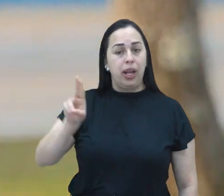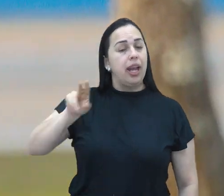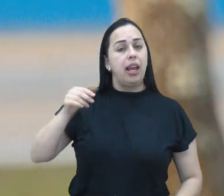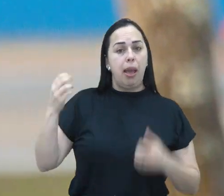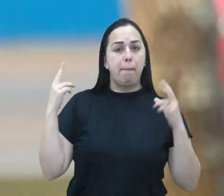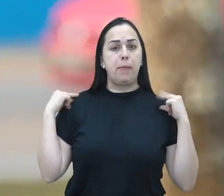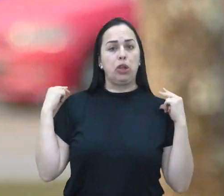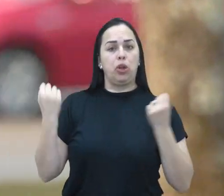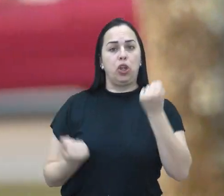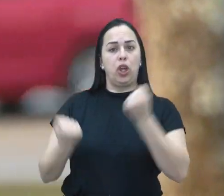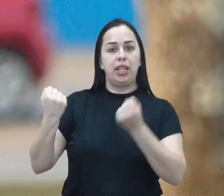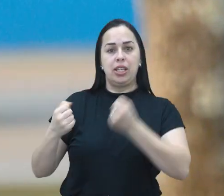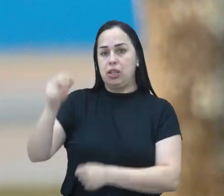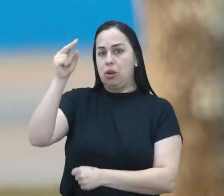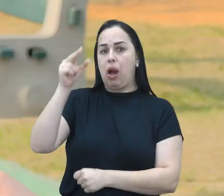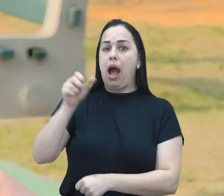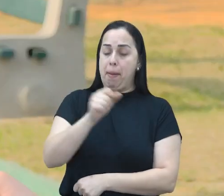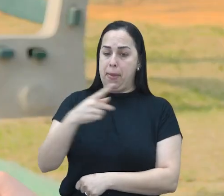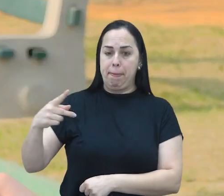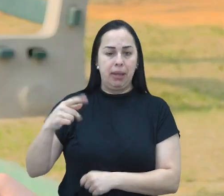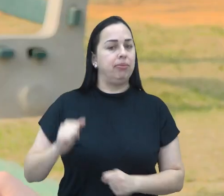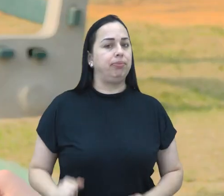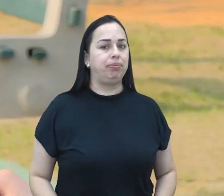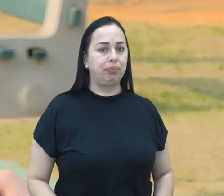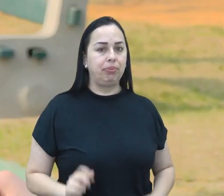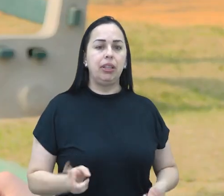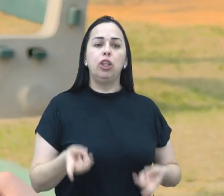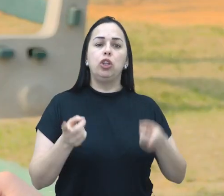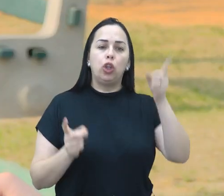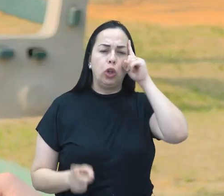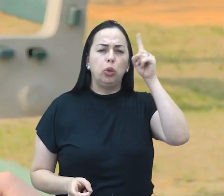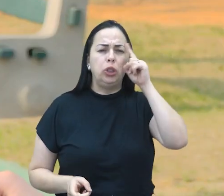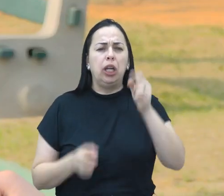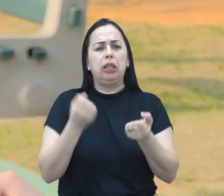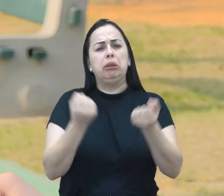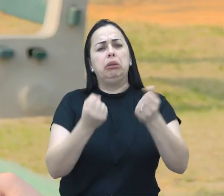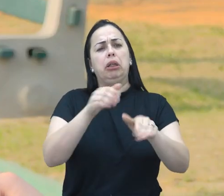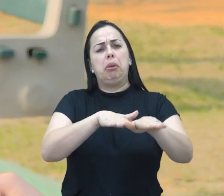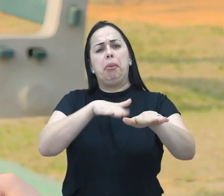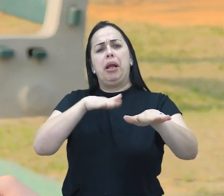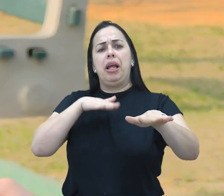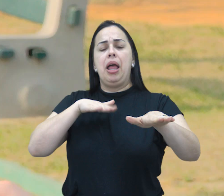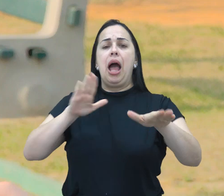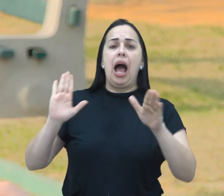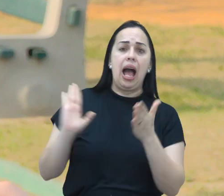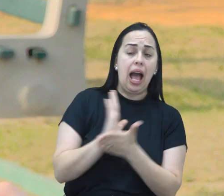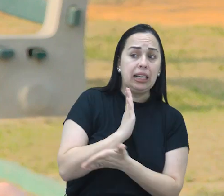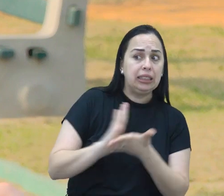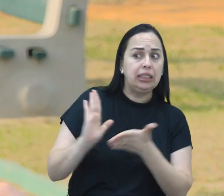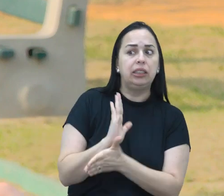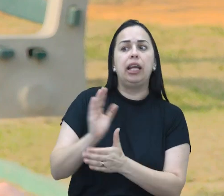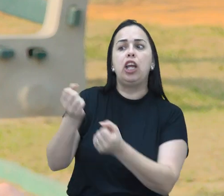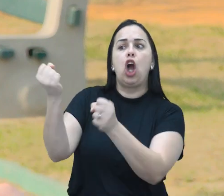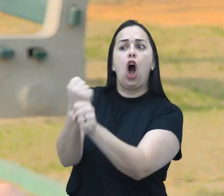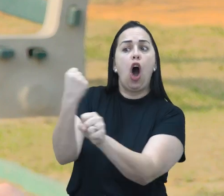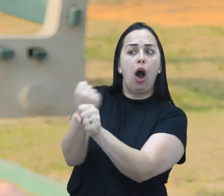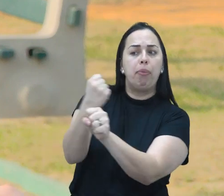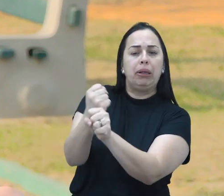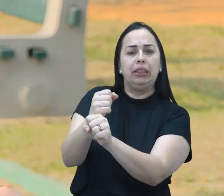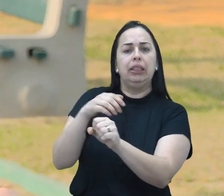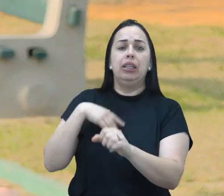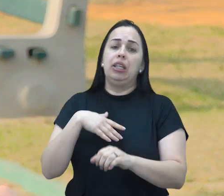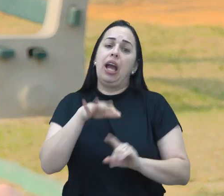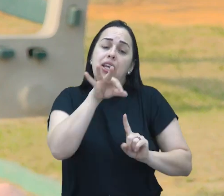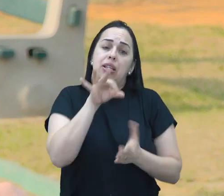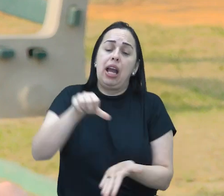motorista de aplicativo há dois anos. A minha dificuldade mesmo no dia a dia é o trânsito. Às vezes tem obra no caminho, às vezes